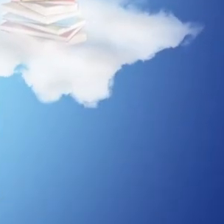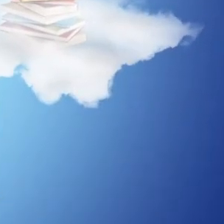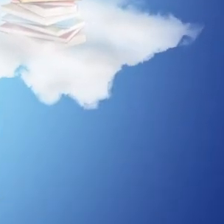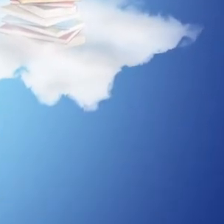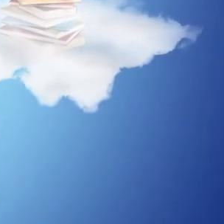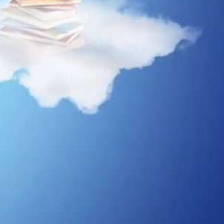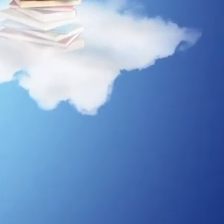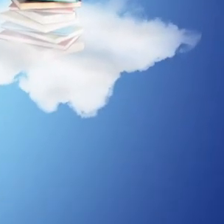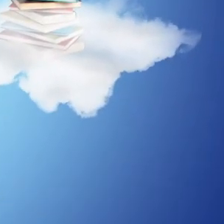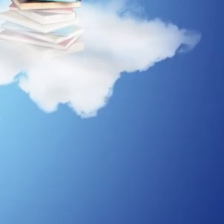Fiquem com Deus abraço.